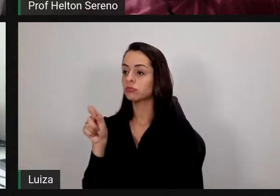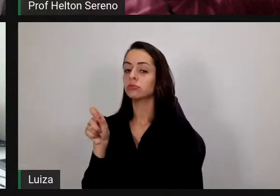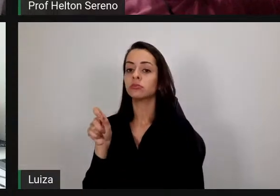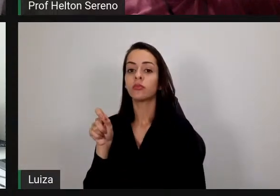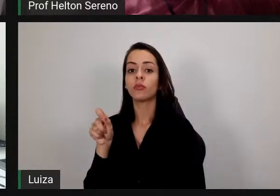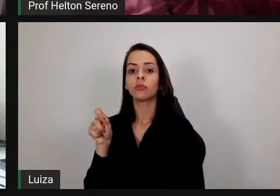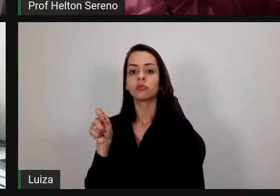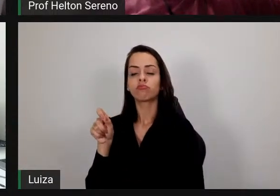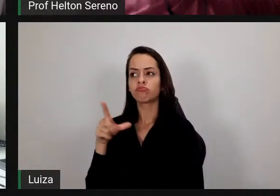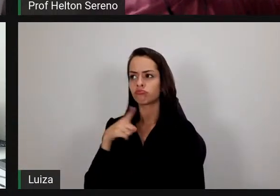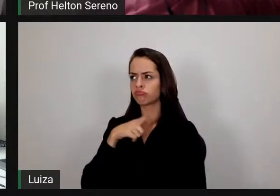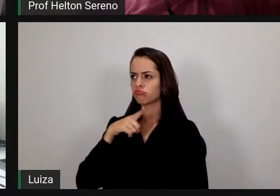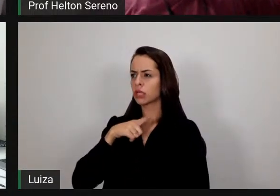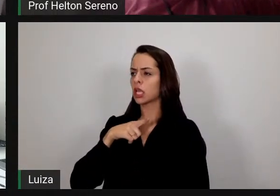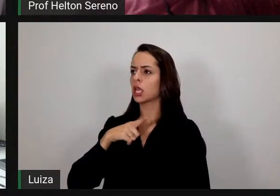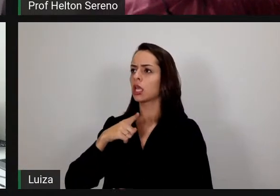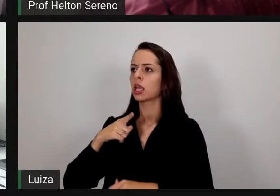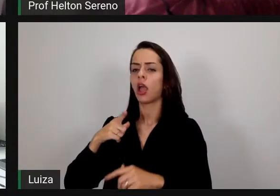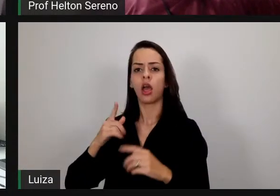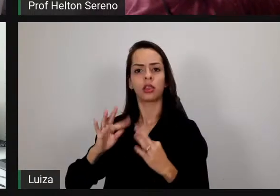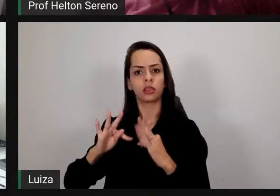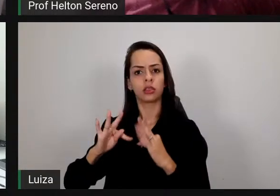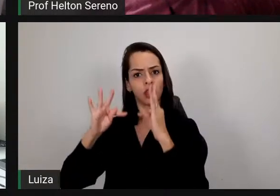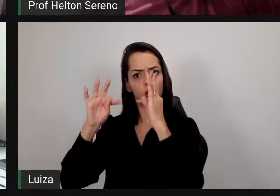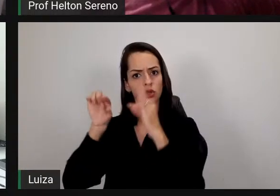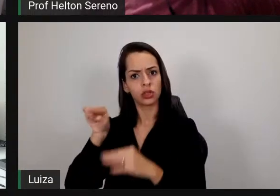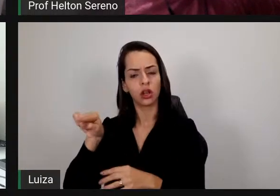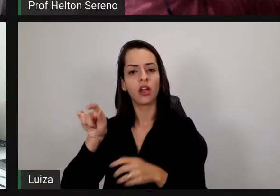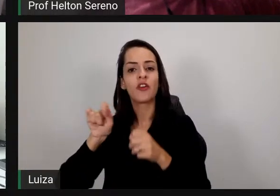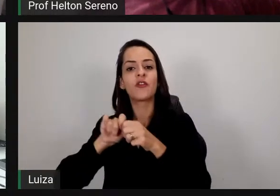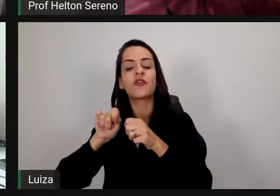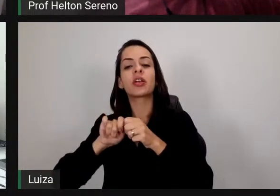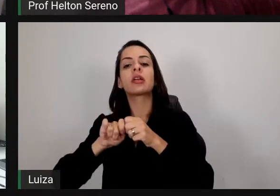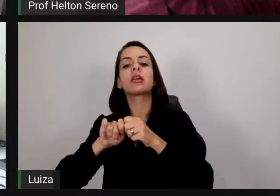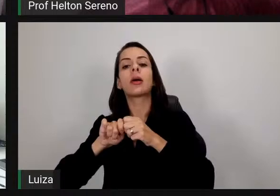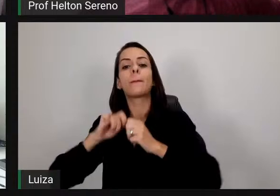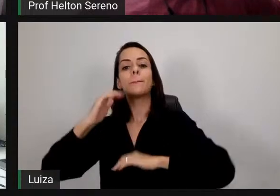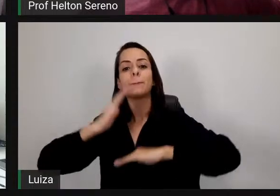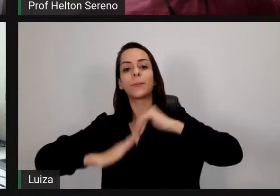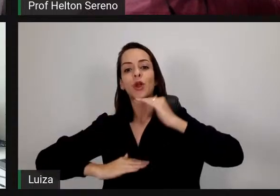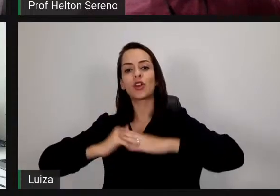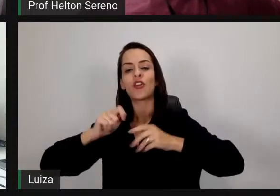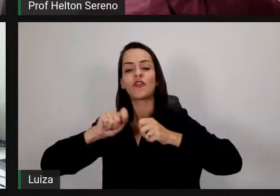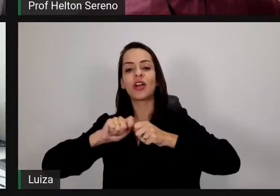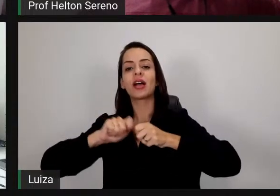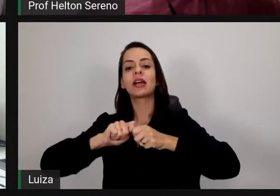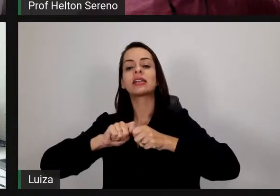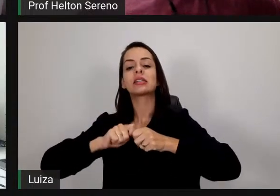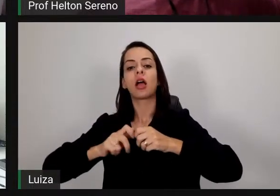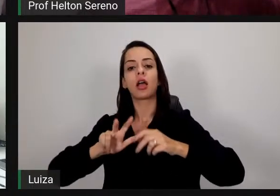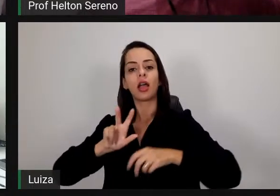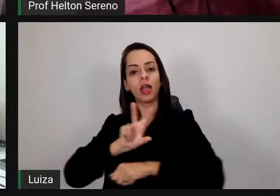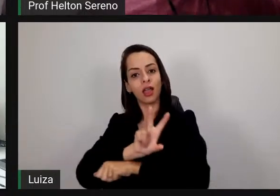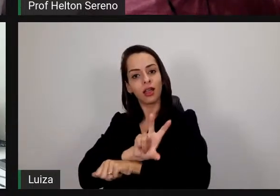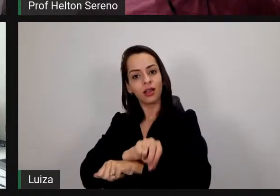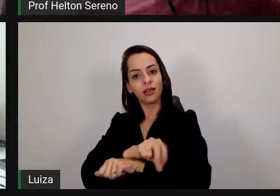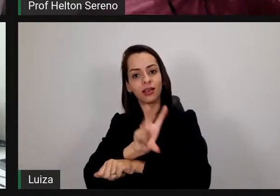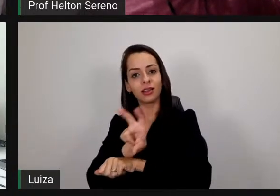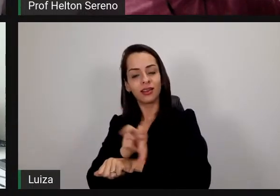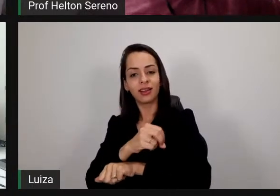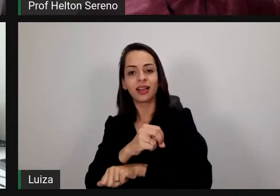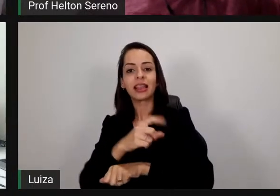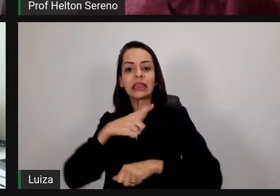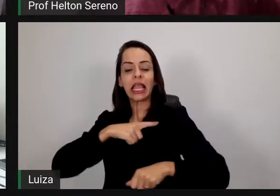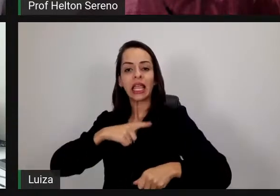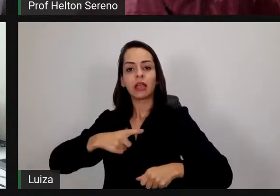profissionais que trabalhavam fazendo a videoolaparoscopia, então o médico, assim como um piloto, para